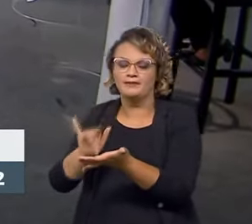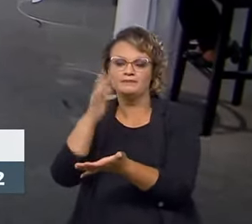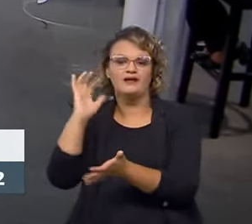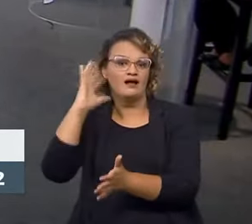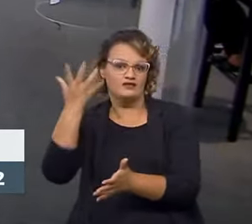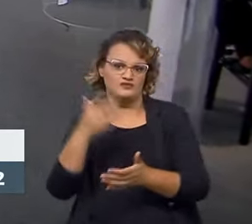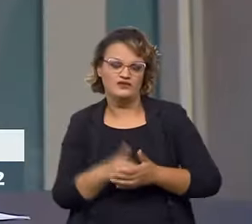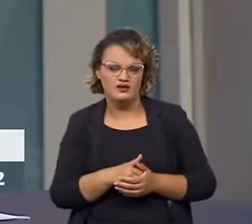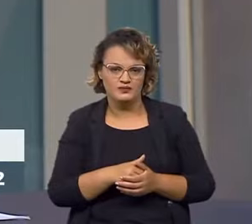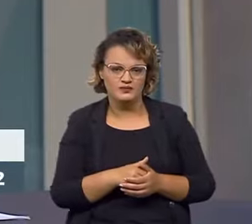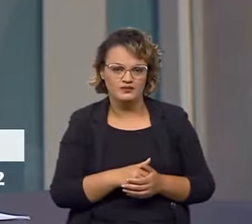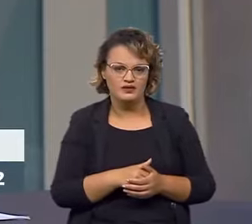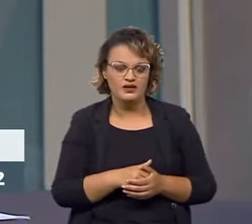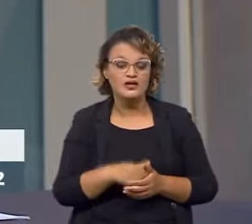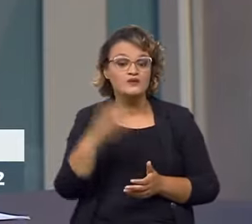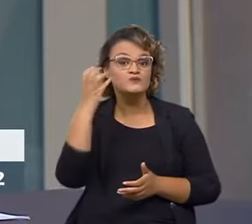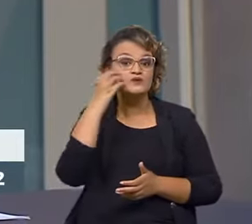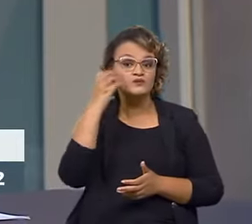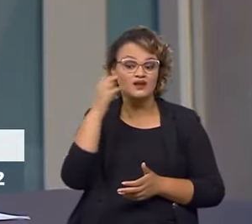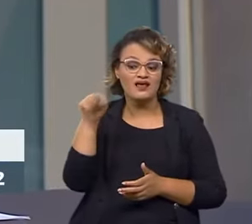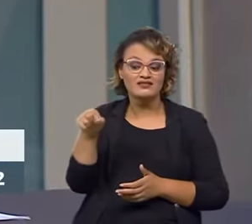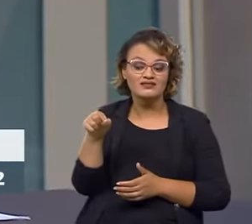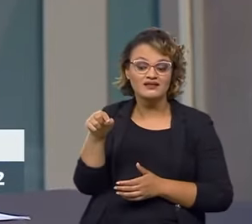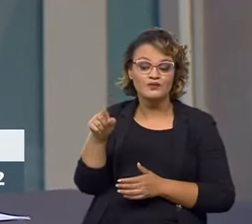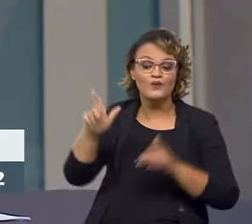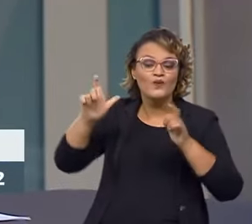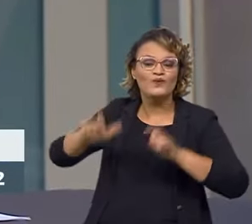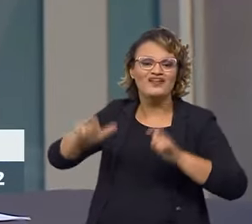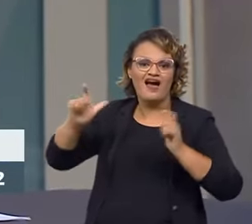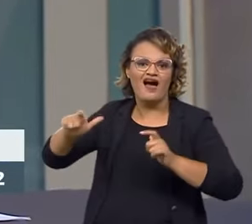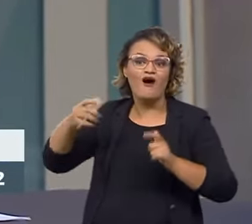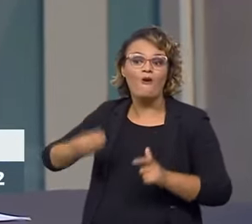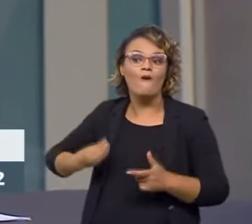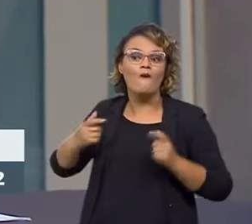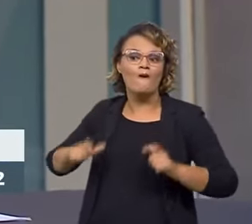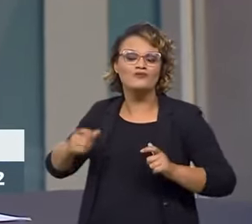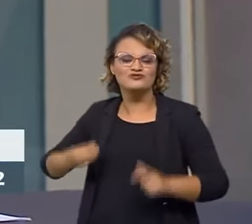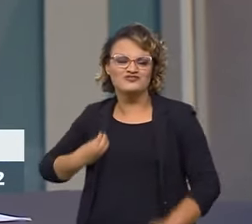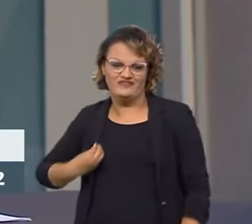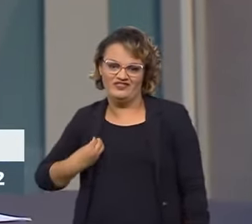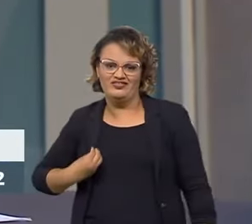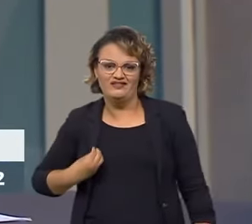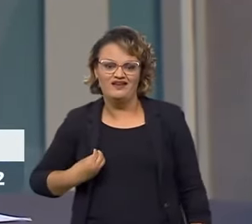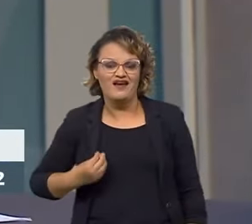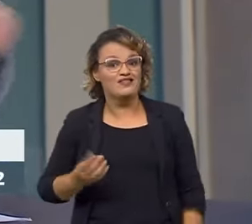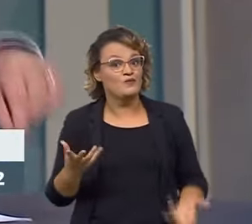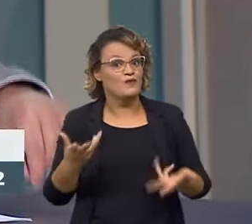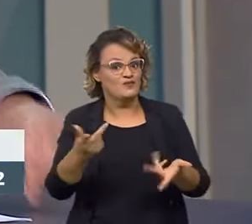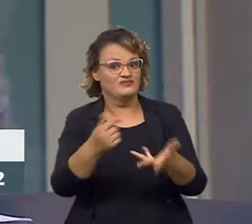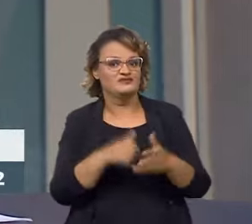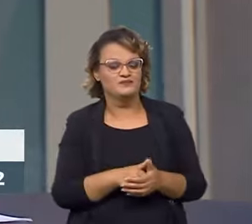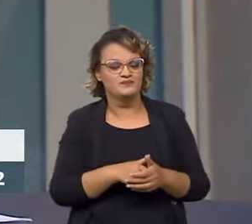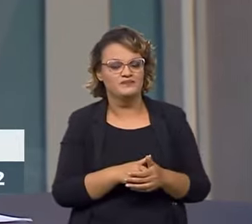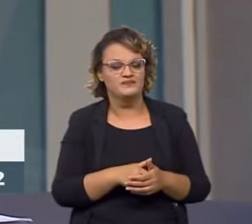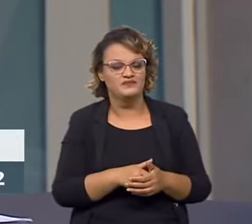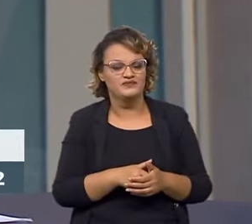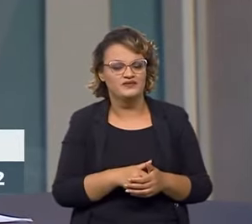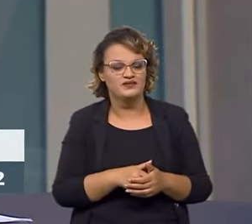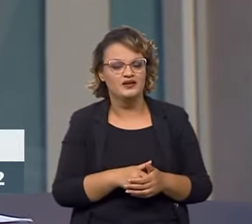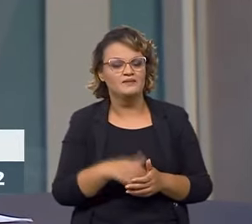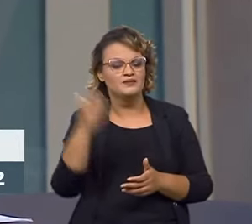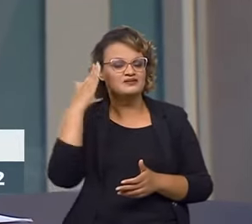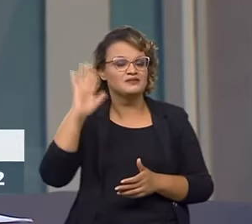que é fundamental, o celular tem a localização geográfica, então a informação ganha uma qualificação, que é o local onde está